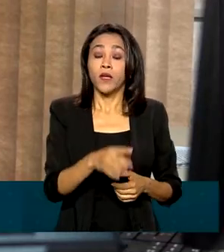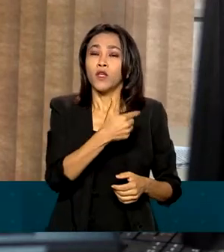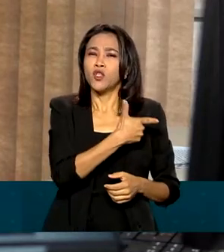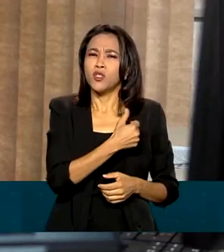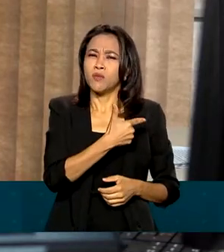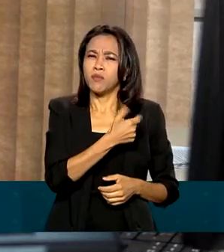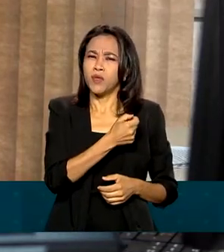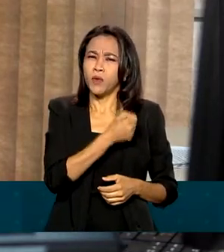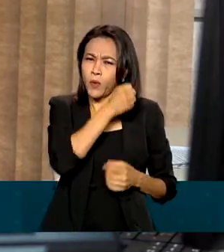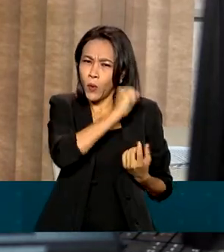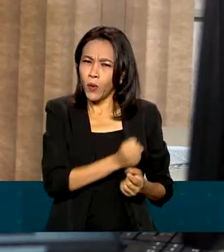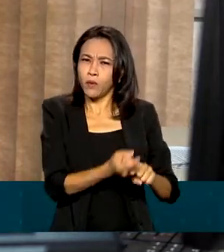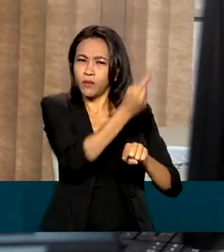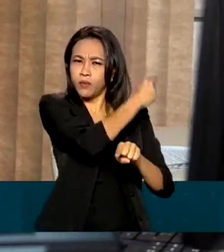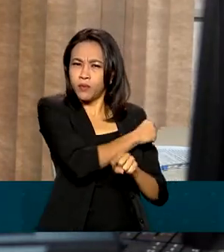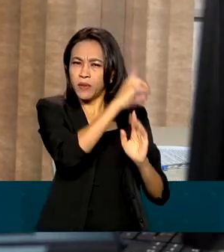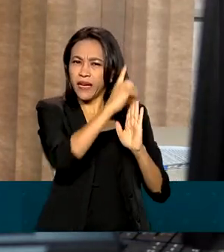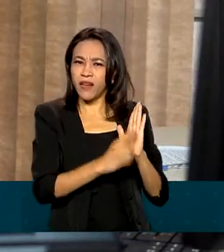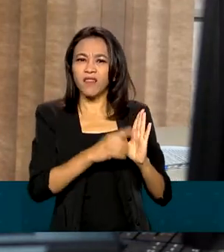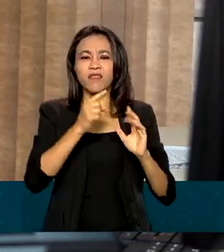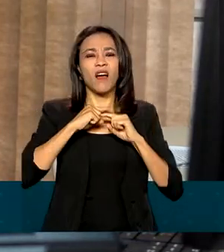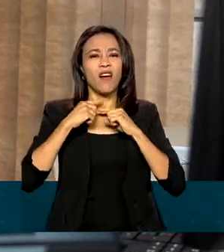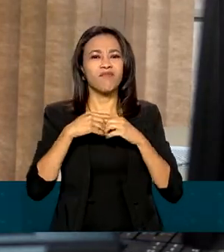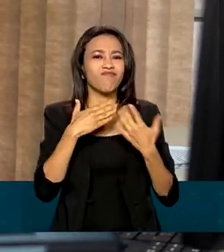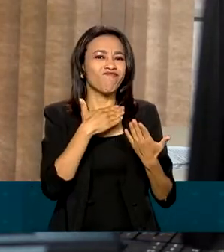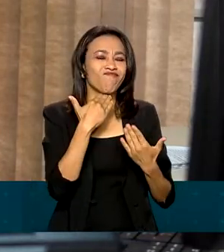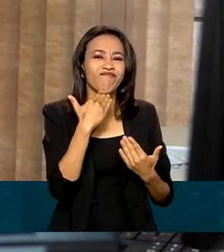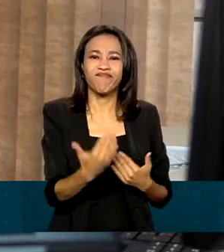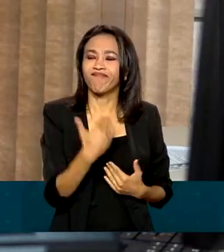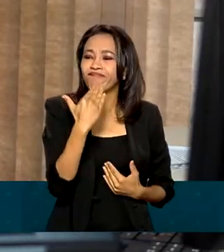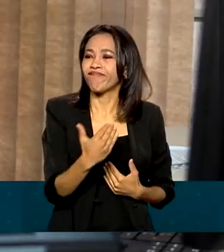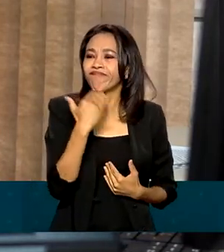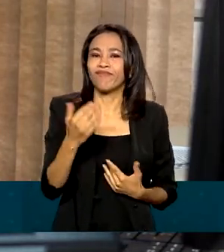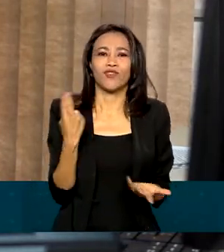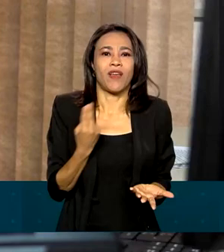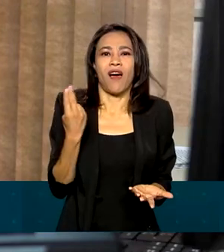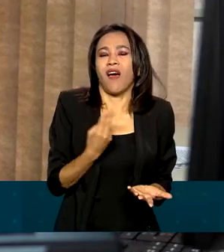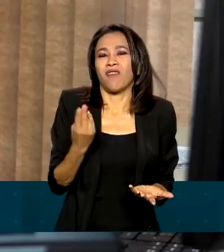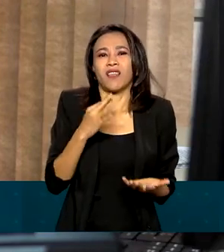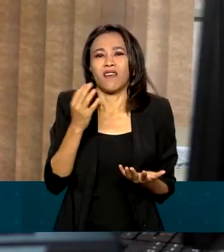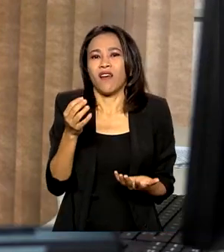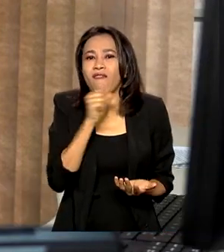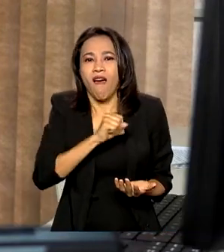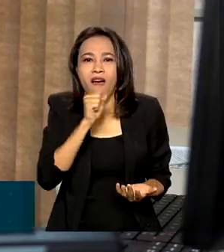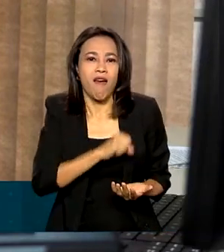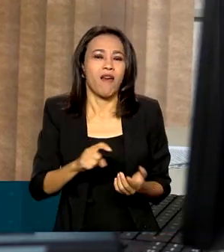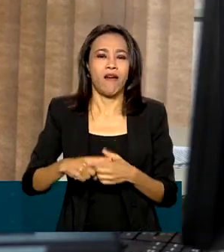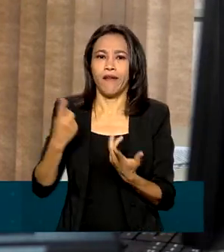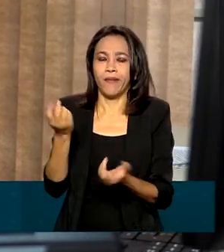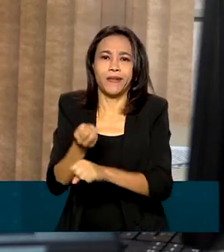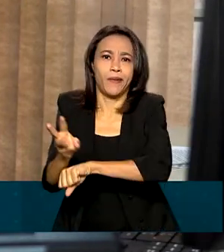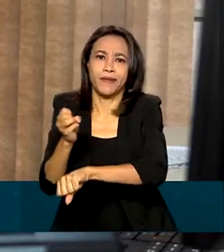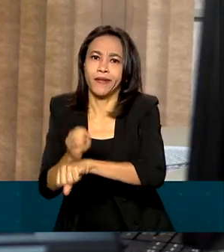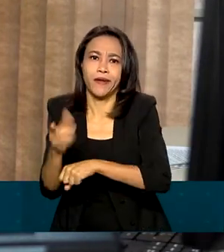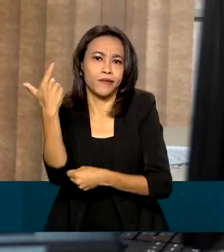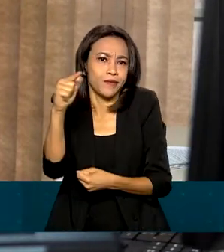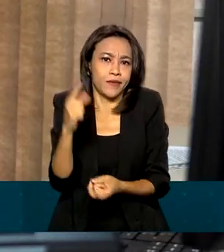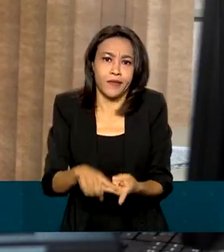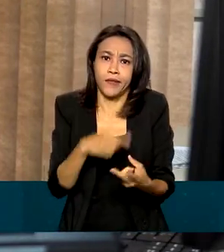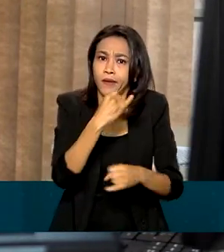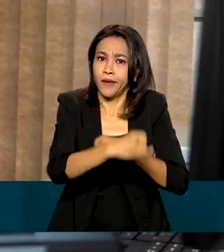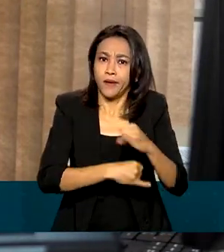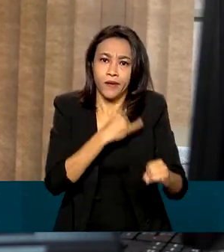obsoleto. Então, não contemplava os novos meios de comunicação, como a internet, o WhatsApp. Então, houve a